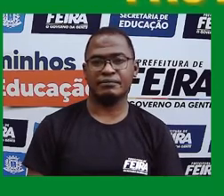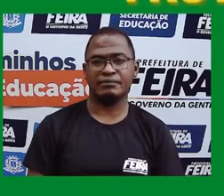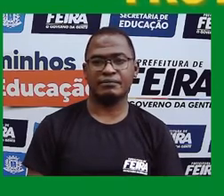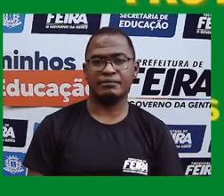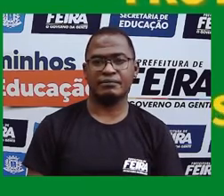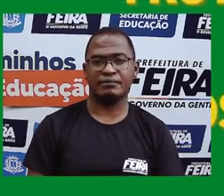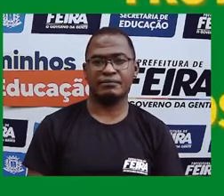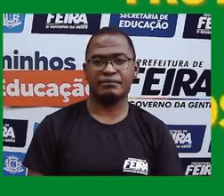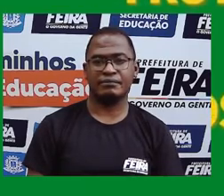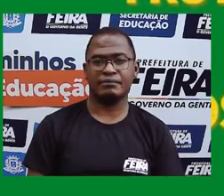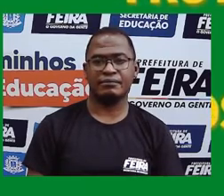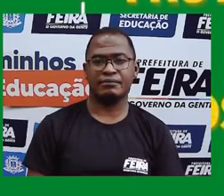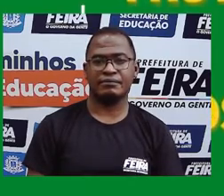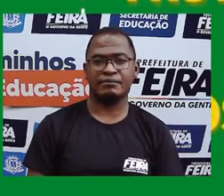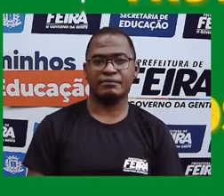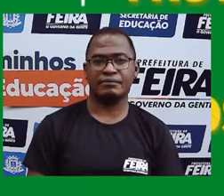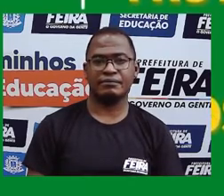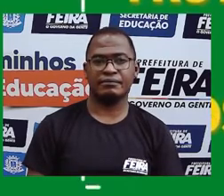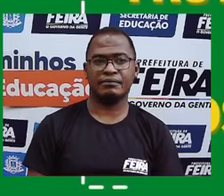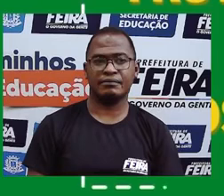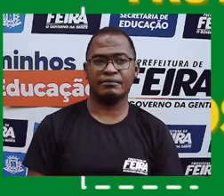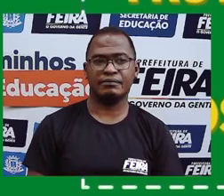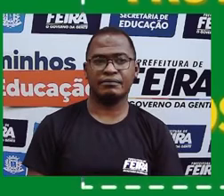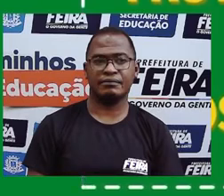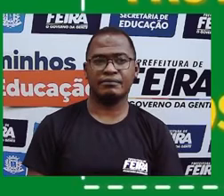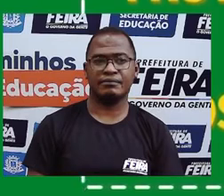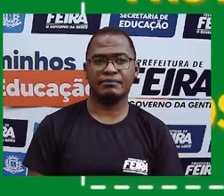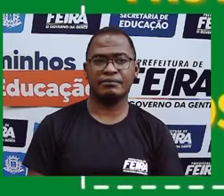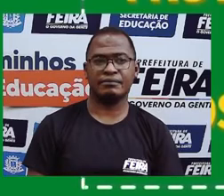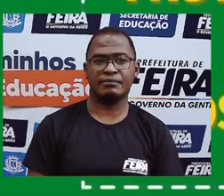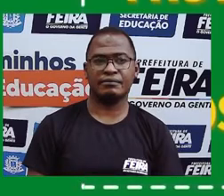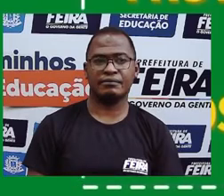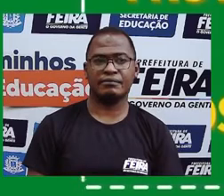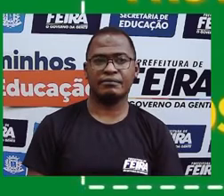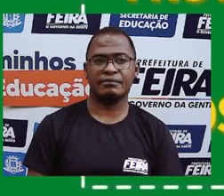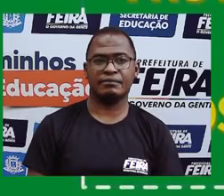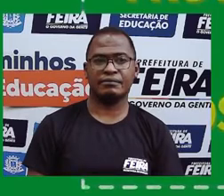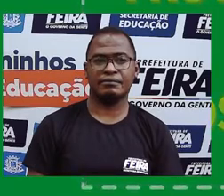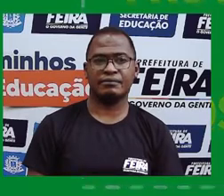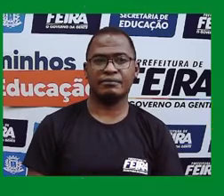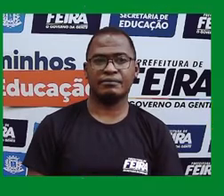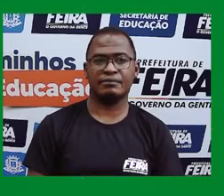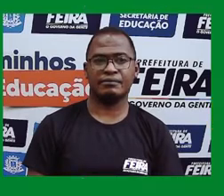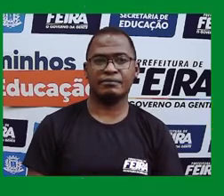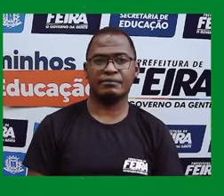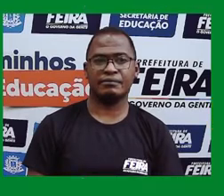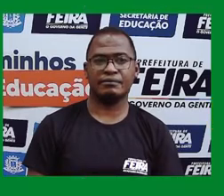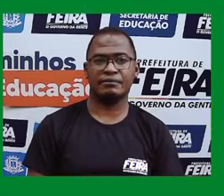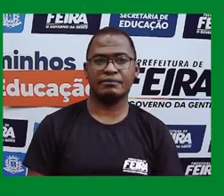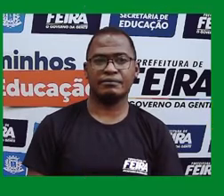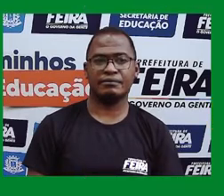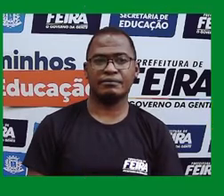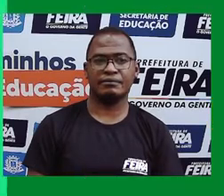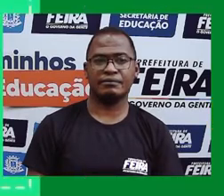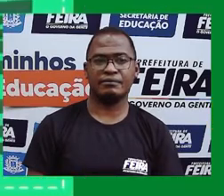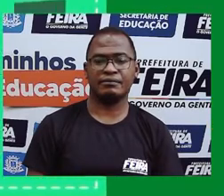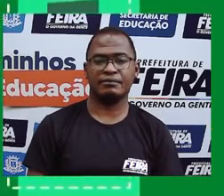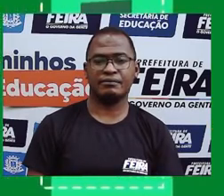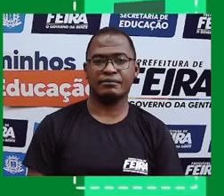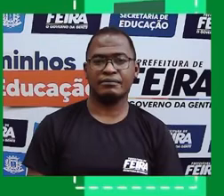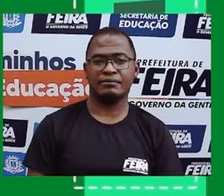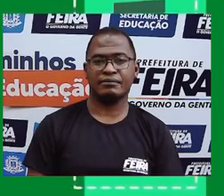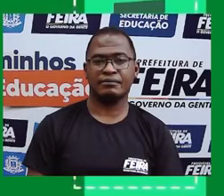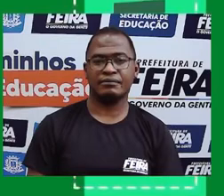leite, ovos e carnes, e variedade dentro de cada tipo. Essa conduta propicia o